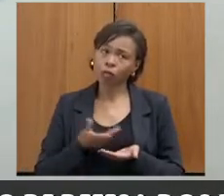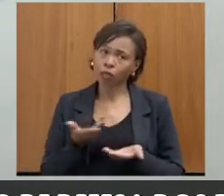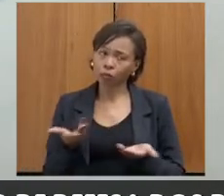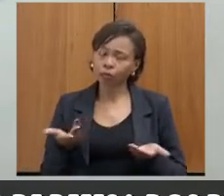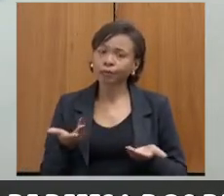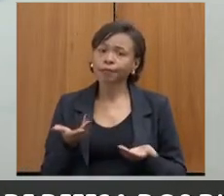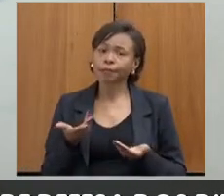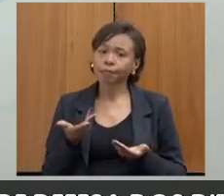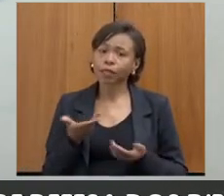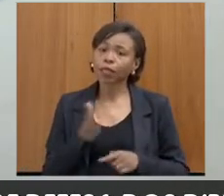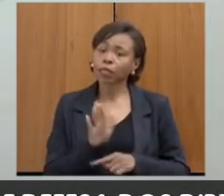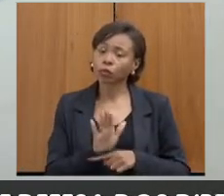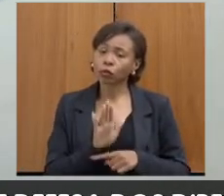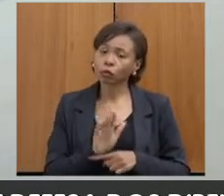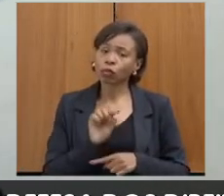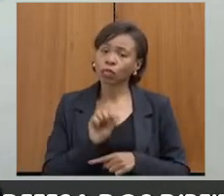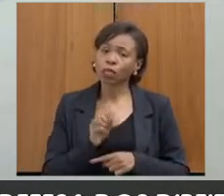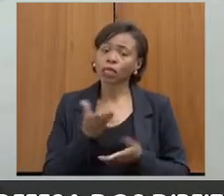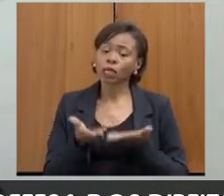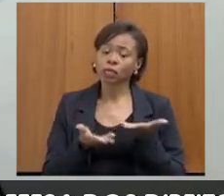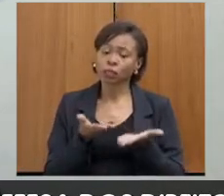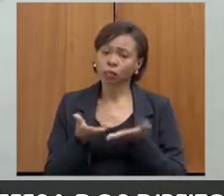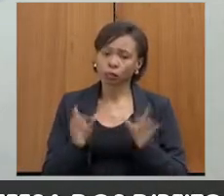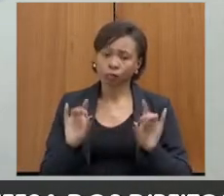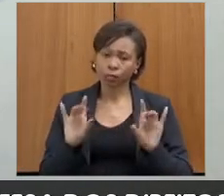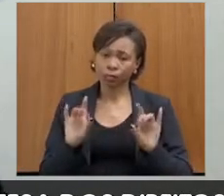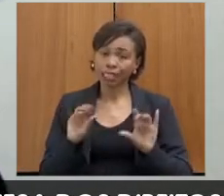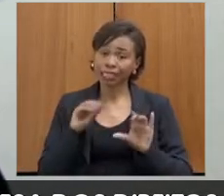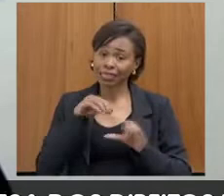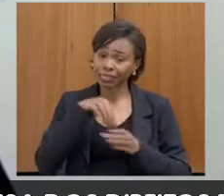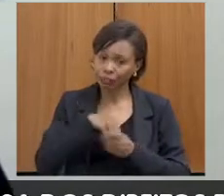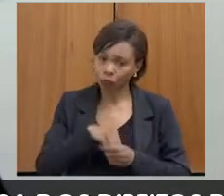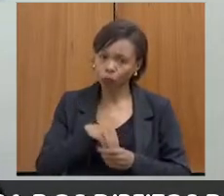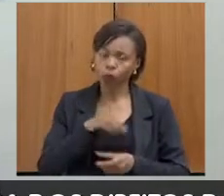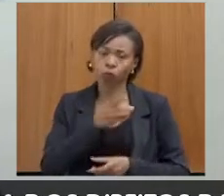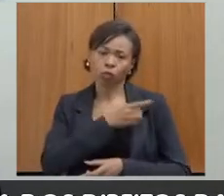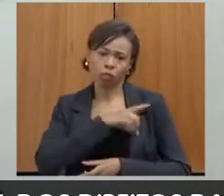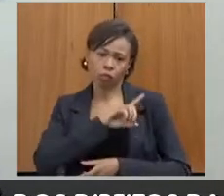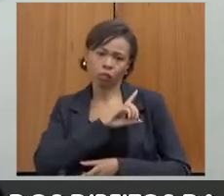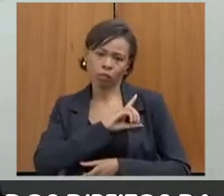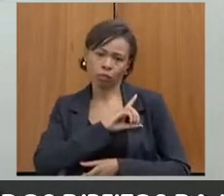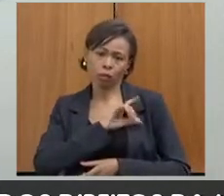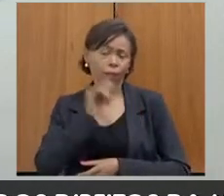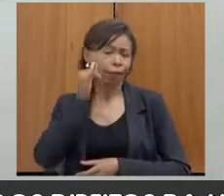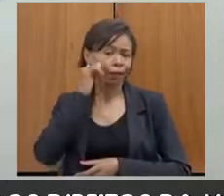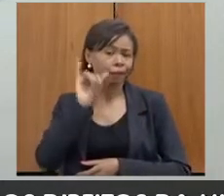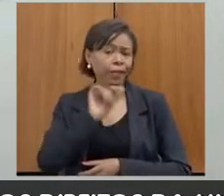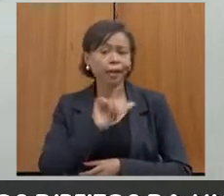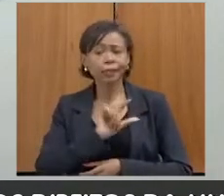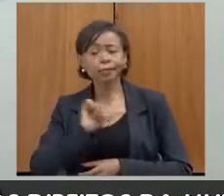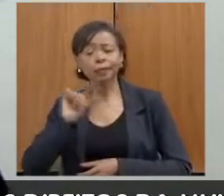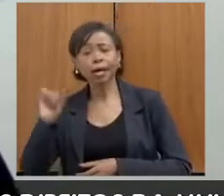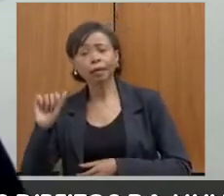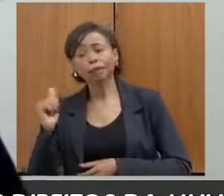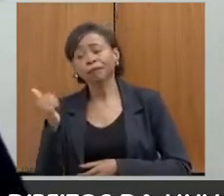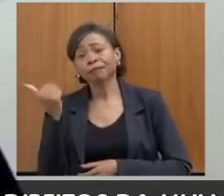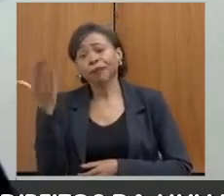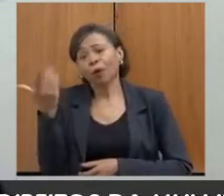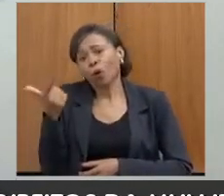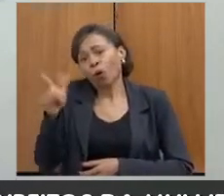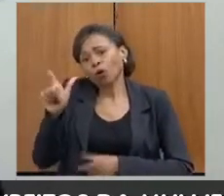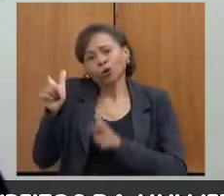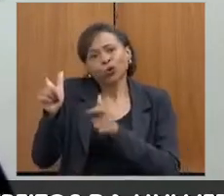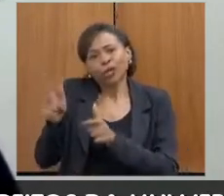nesse atendimento especializado dentro da própria delegacia, para a gente não precisar sair da nossa estrutura para fazer o atendimento